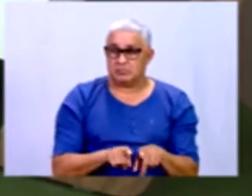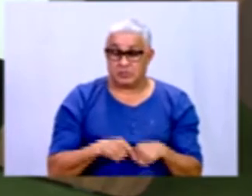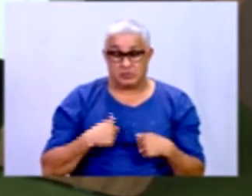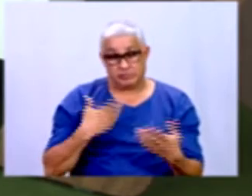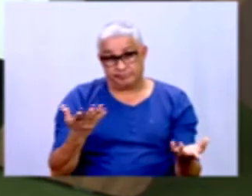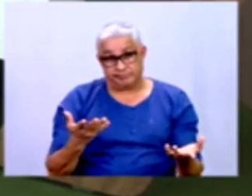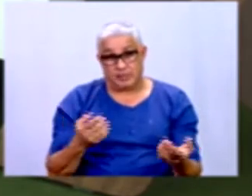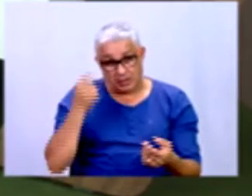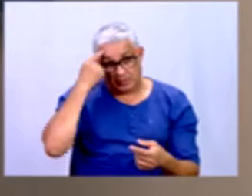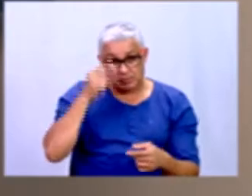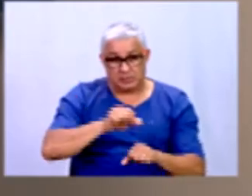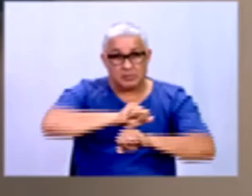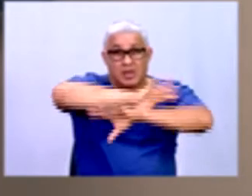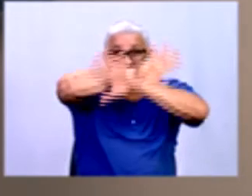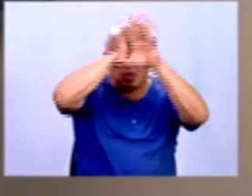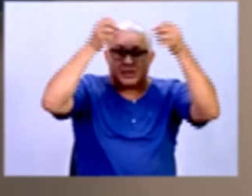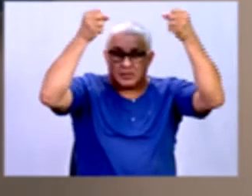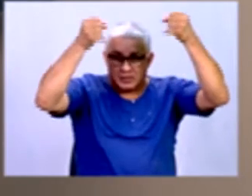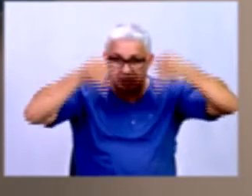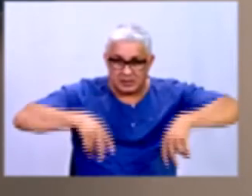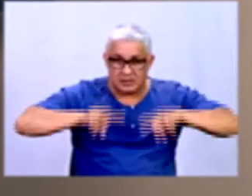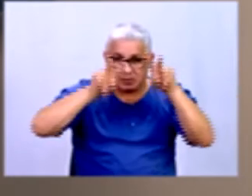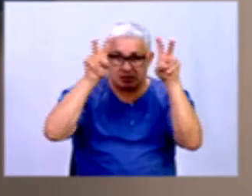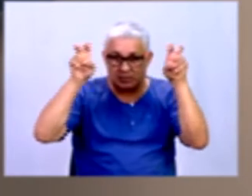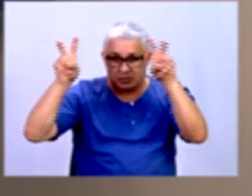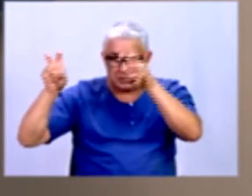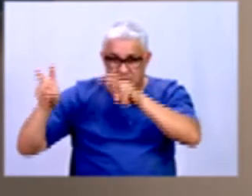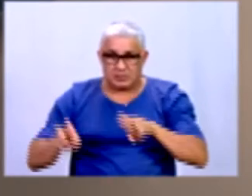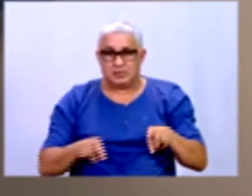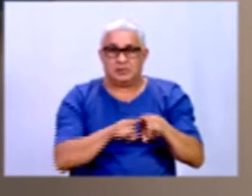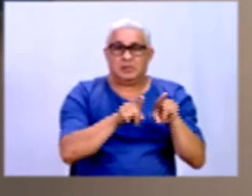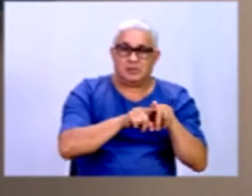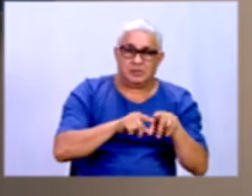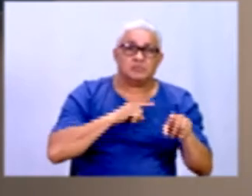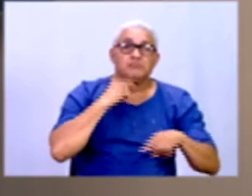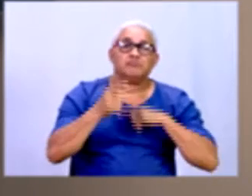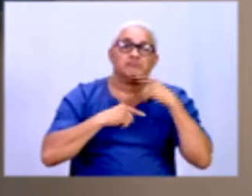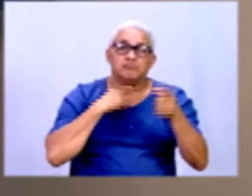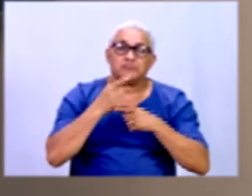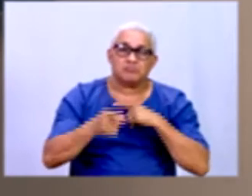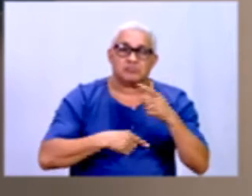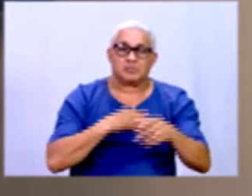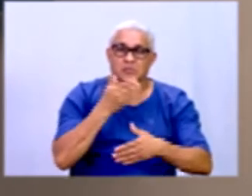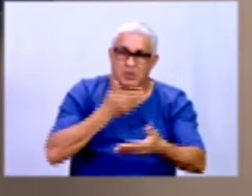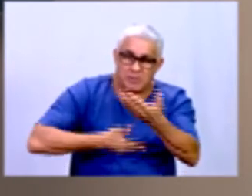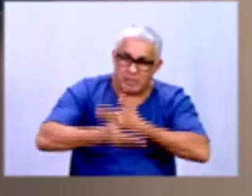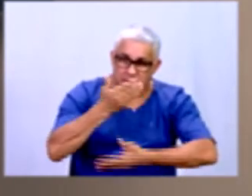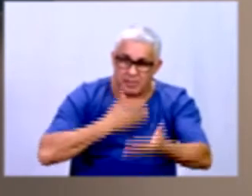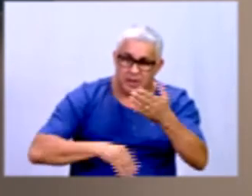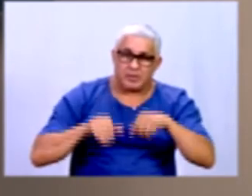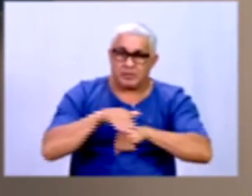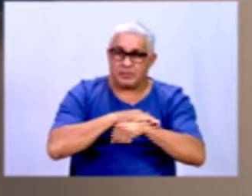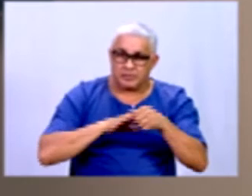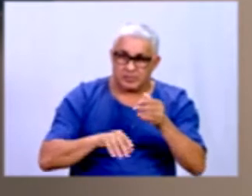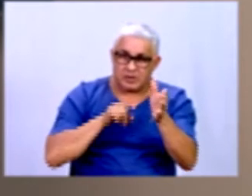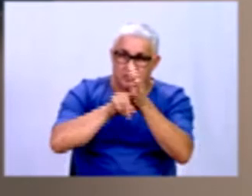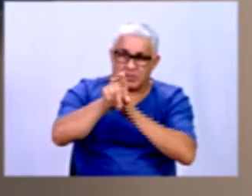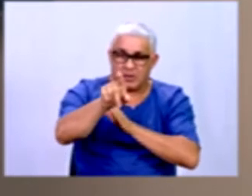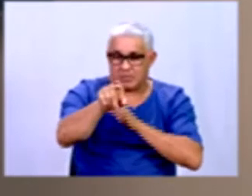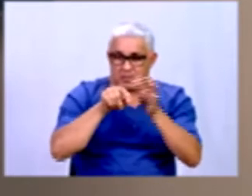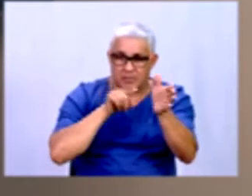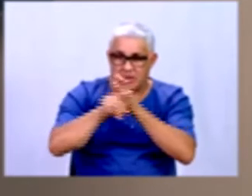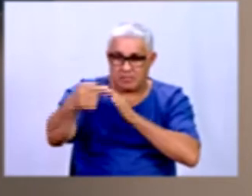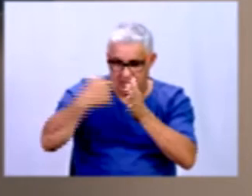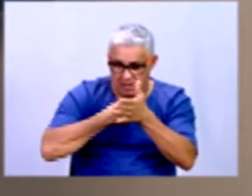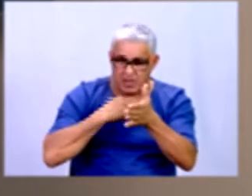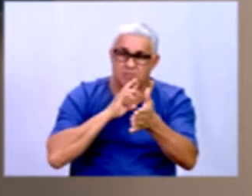espero que tenha ficado claro esses assuntos para vocês qualquer dúvida aí a gente conversa na interação né e a gente vai solucionando as dúvidas